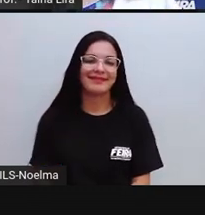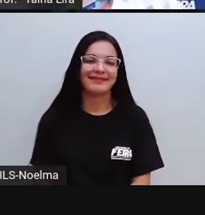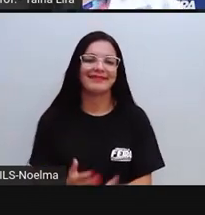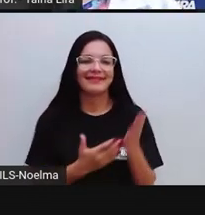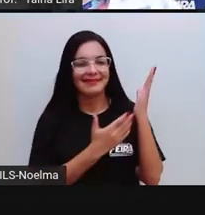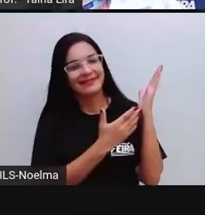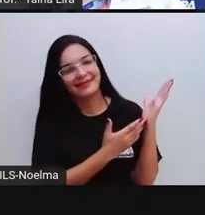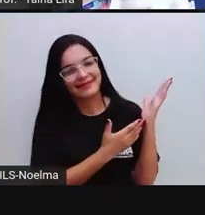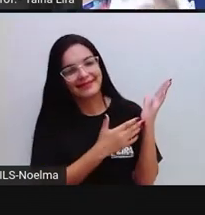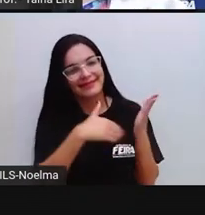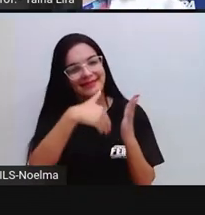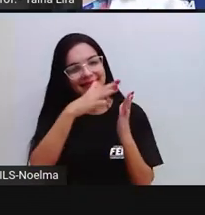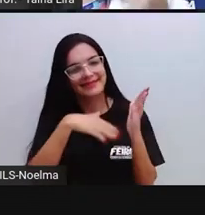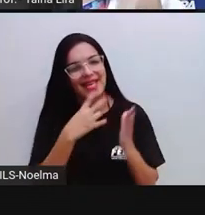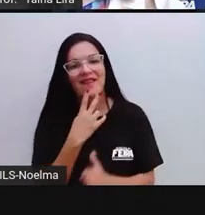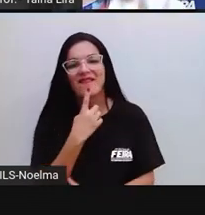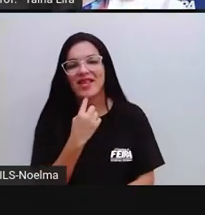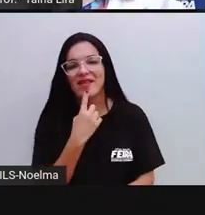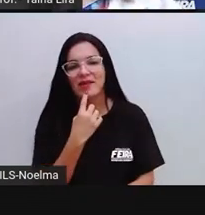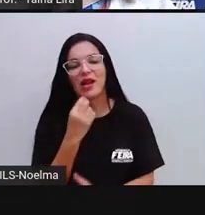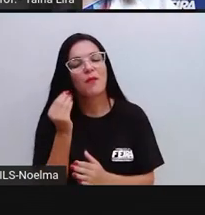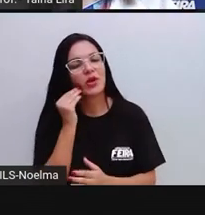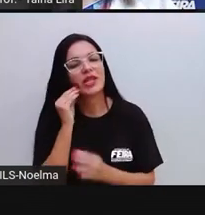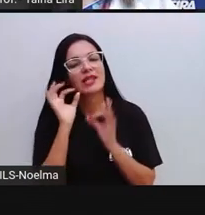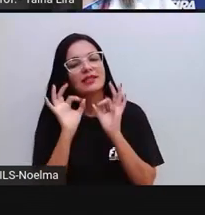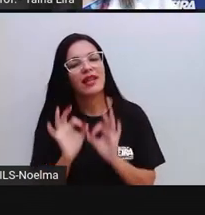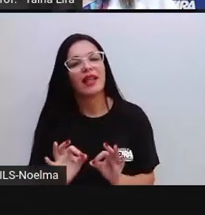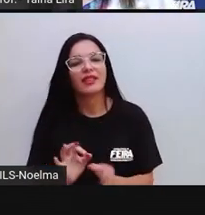pintou ali de vermelhinho para identificar, certo?